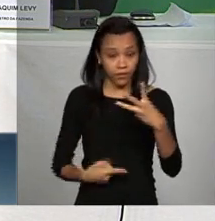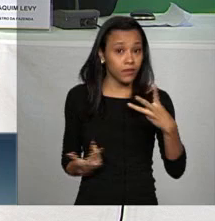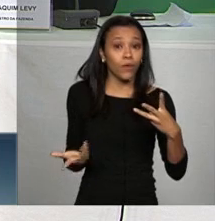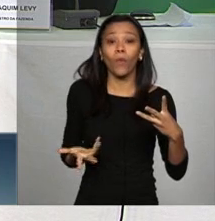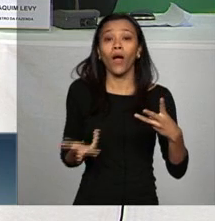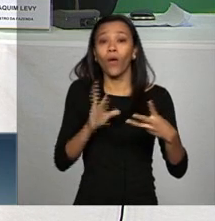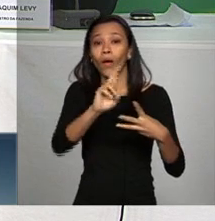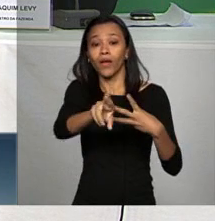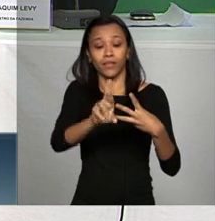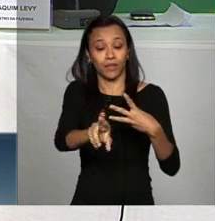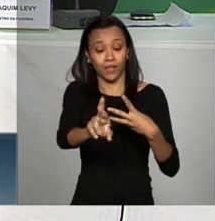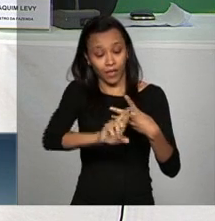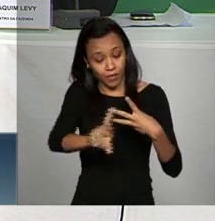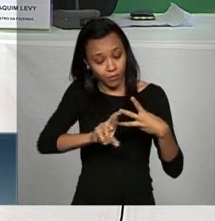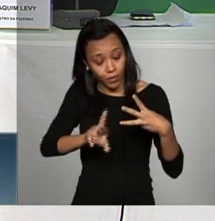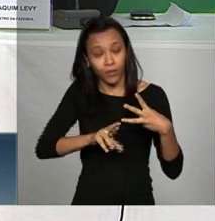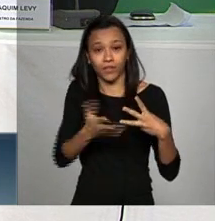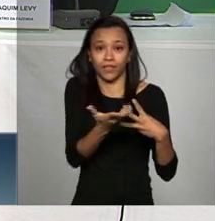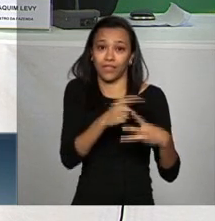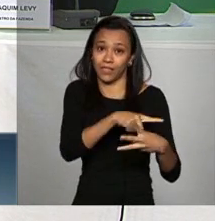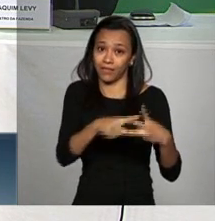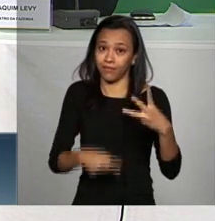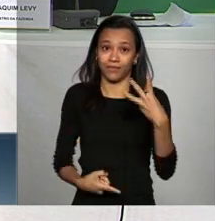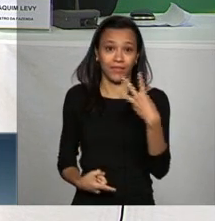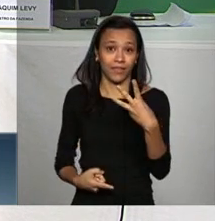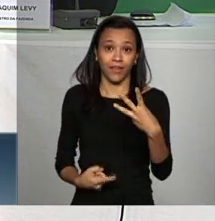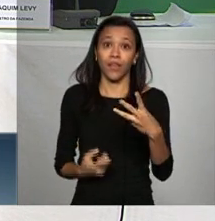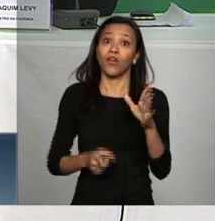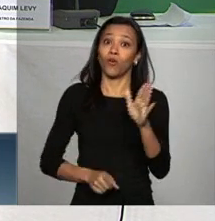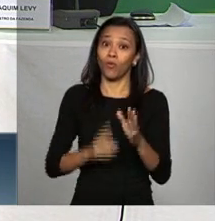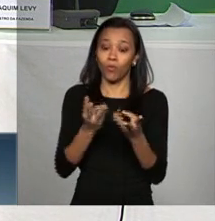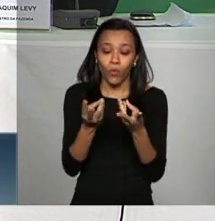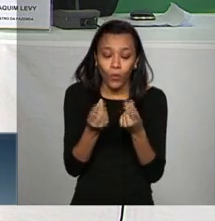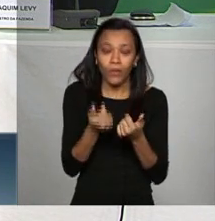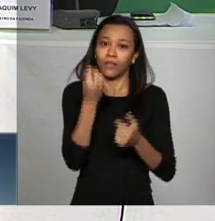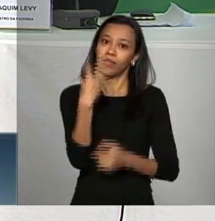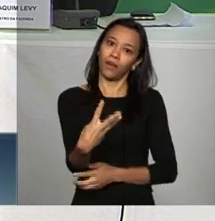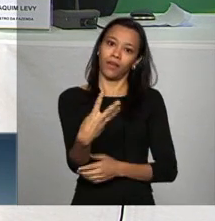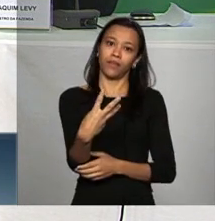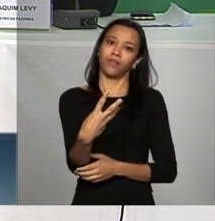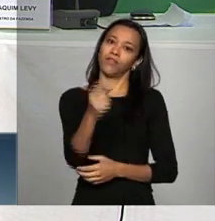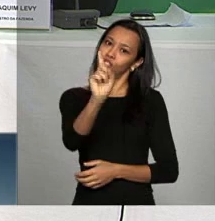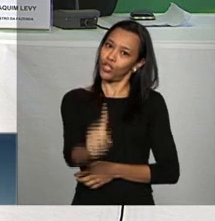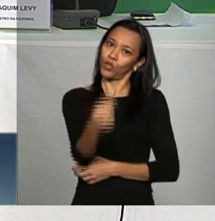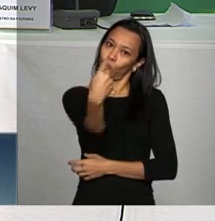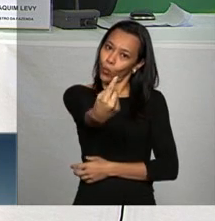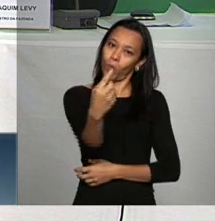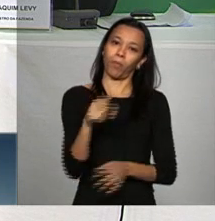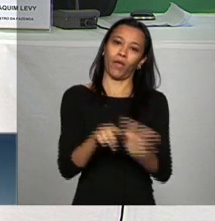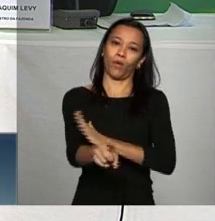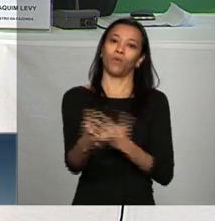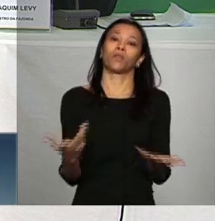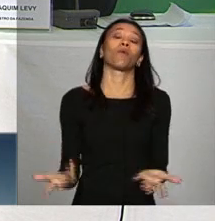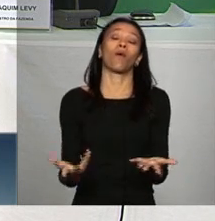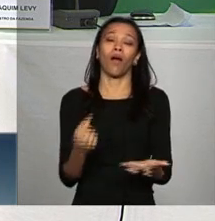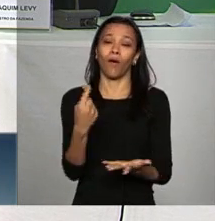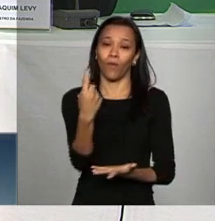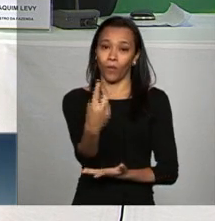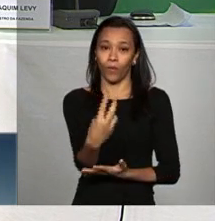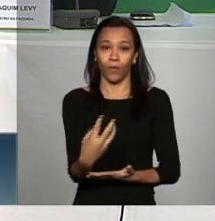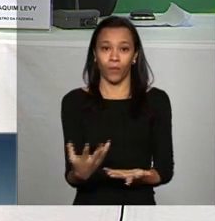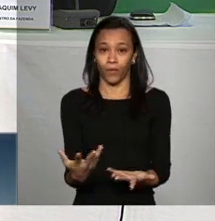respondida eu contei três perguntas você tinha direito a alguma qual das três você quer ter respondida